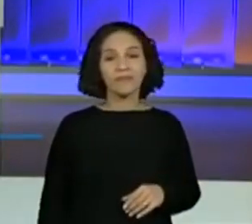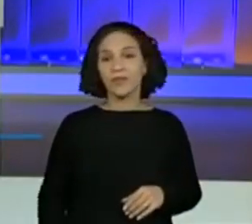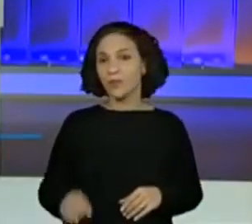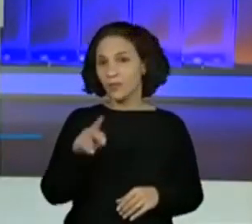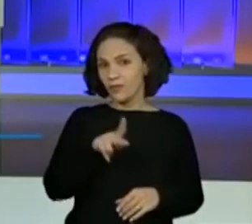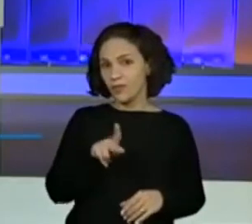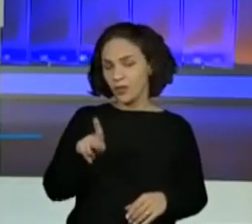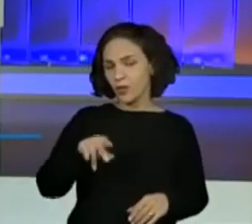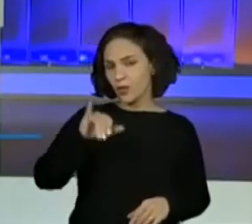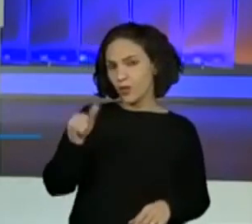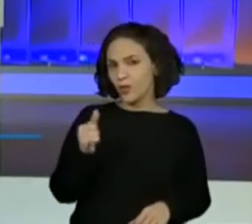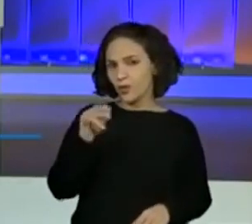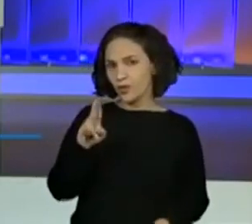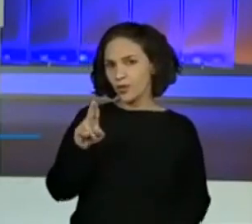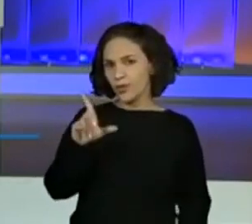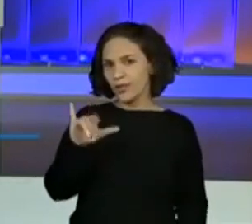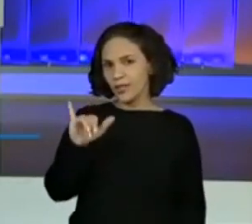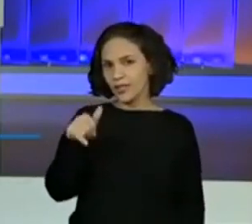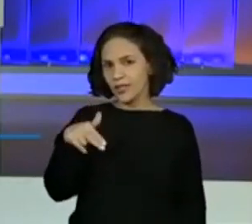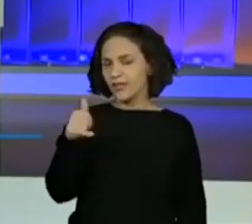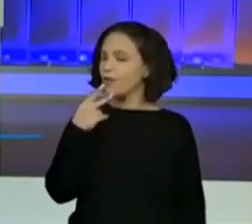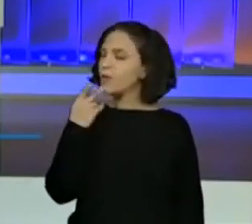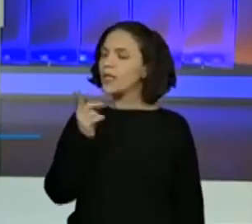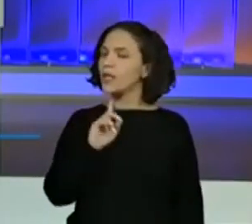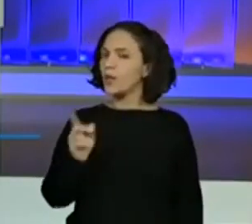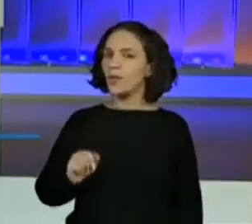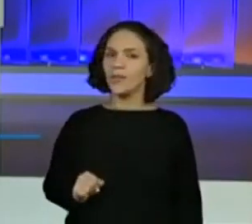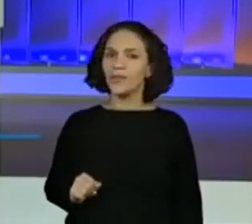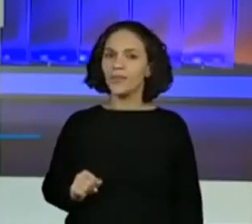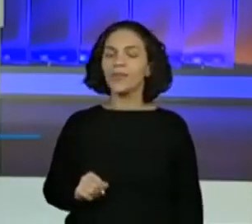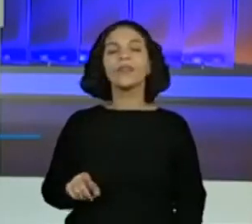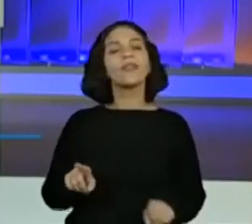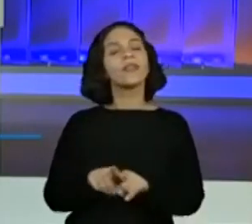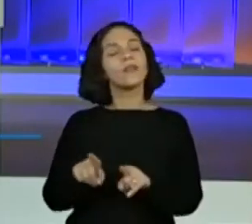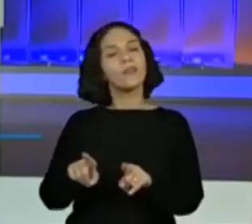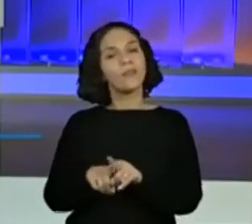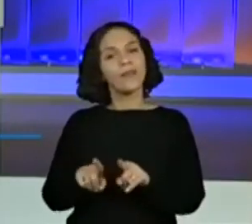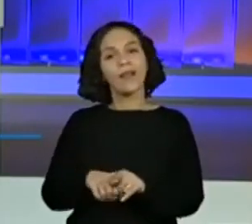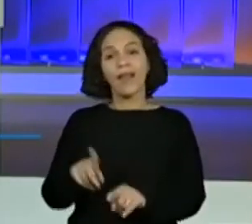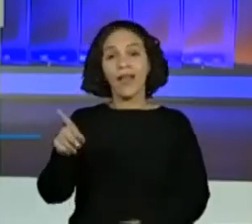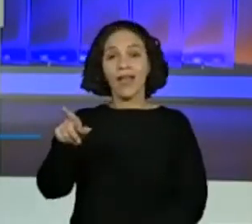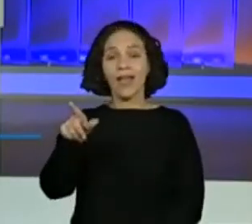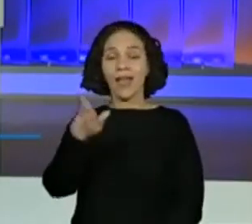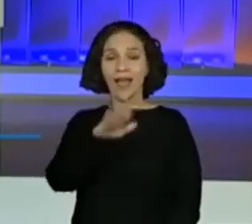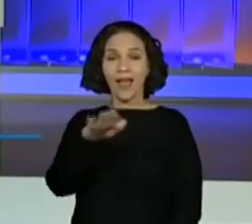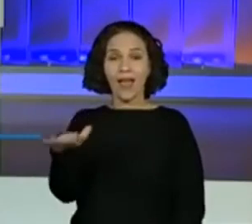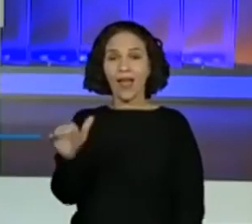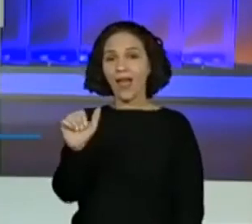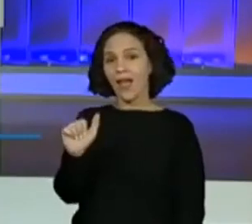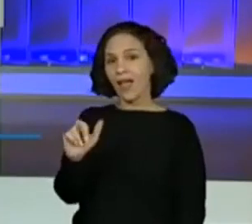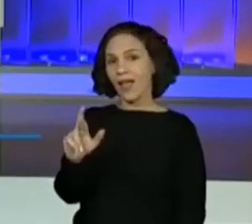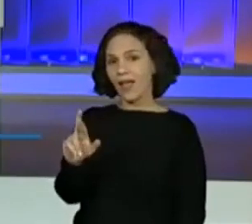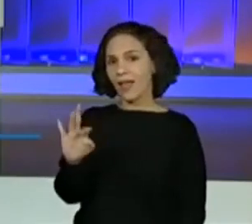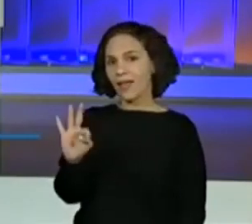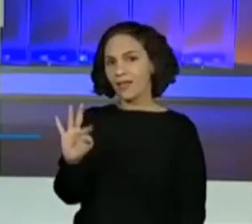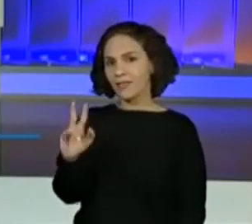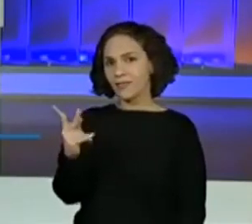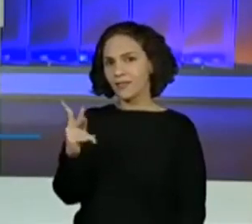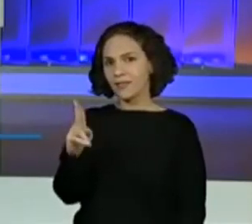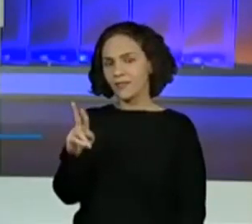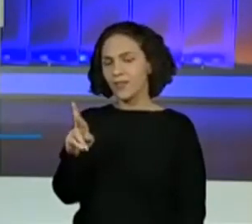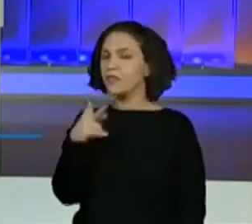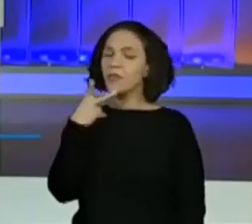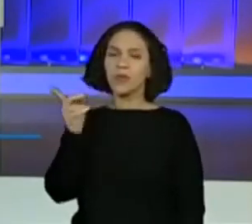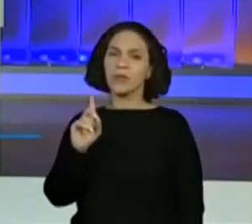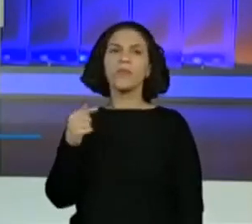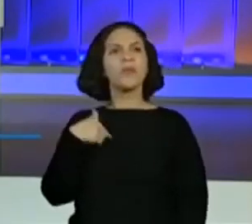que não. Tá. Olha, a professora Lucy também disse que o aluno Arthur falou que não. Então, gente, vamos testar essa